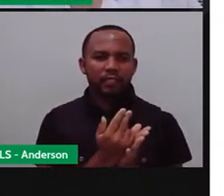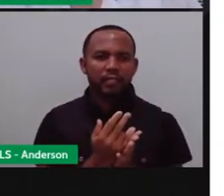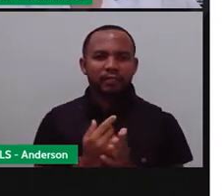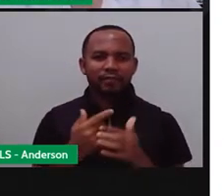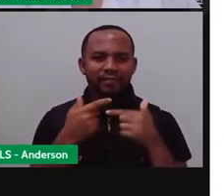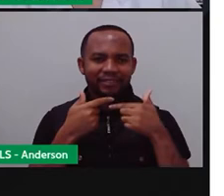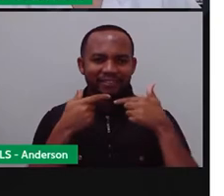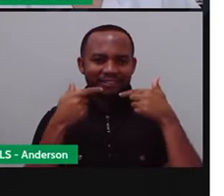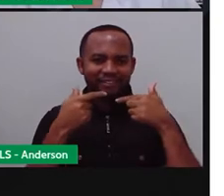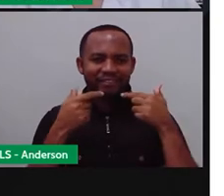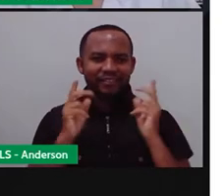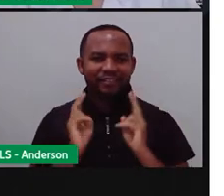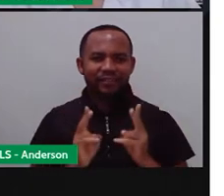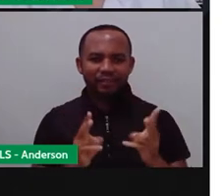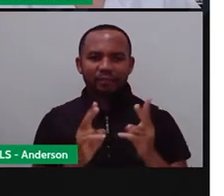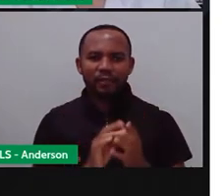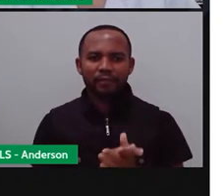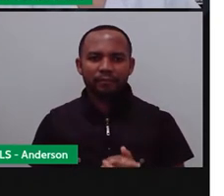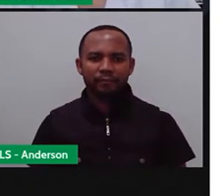Sorrindo, sempre feliz.